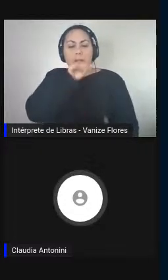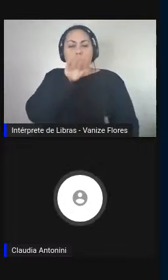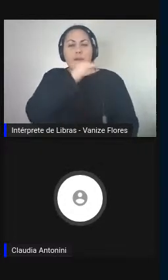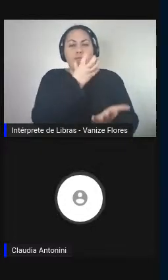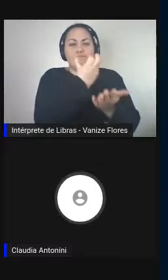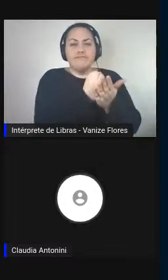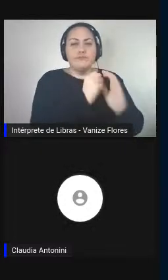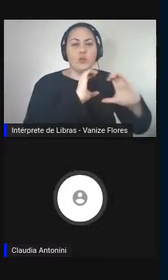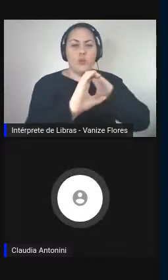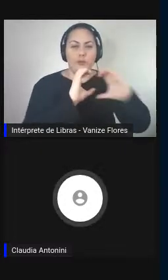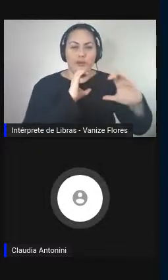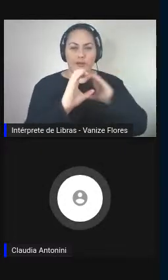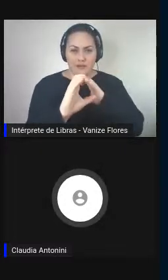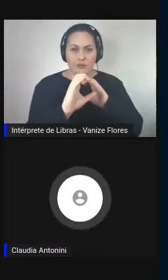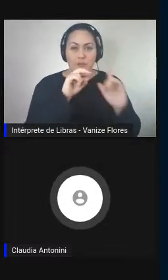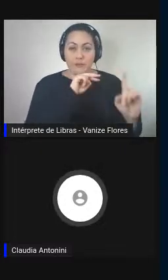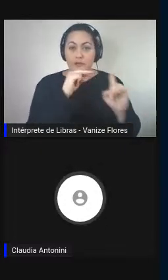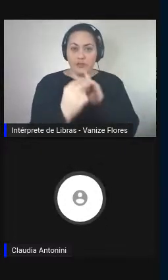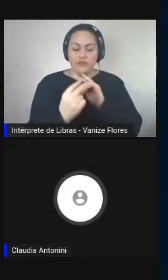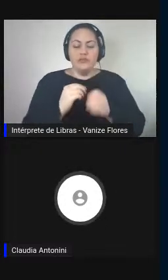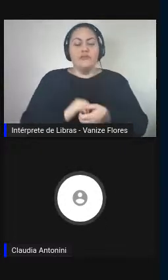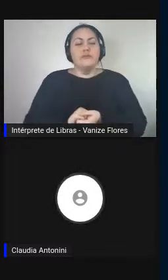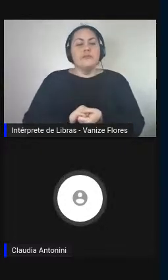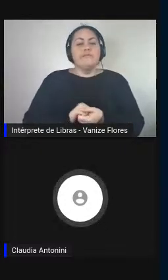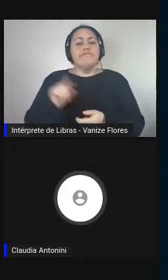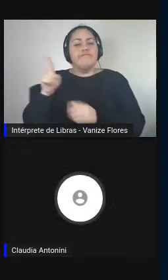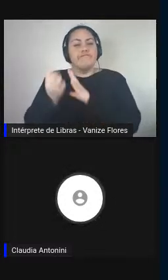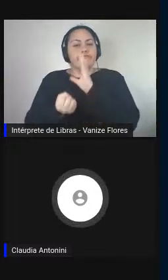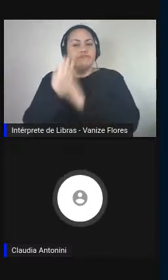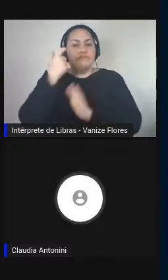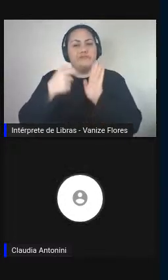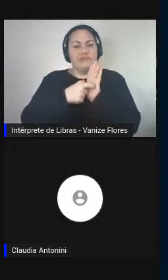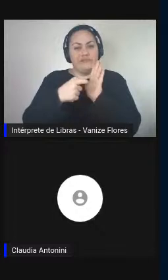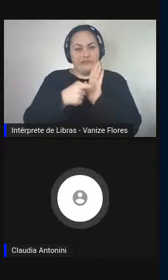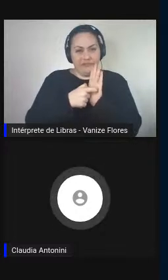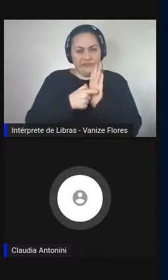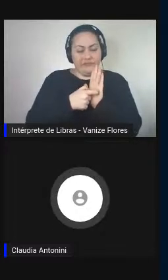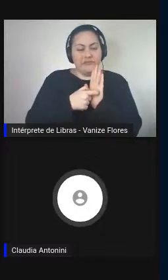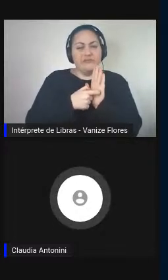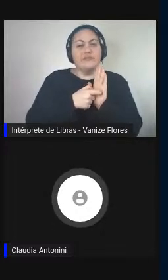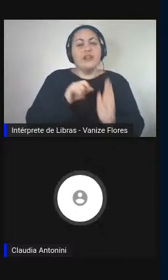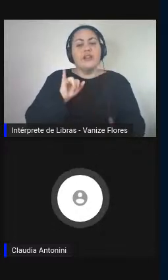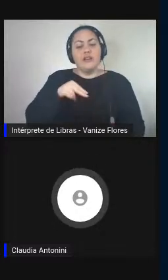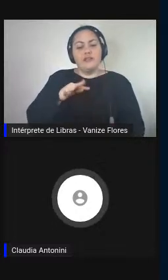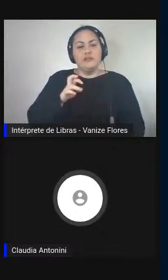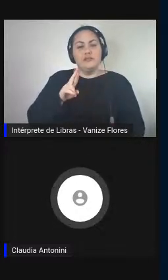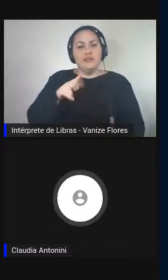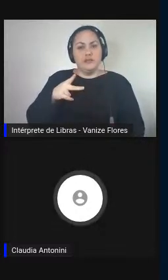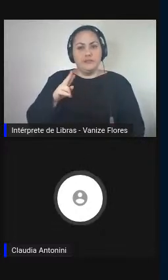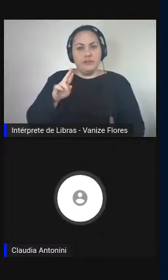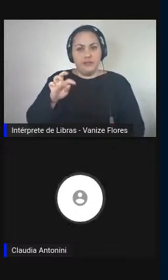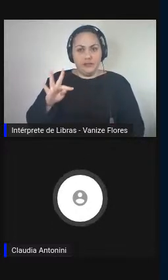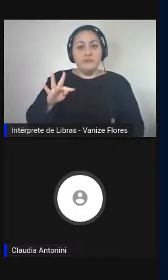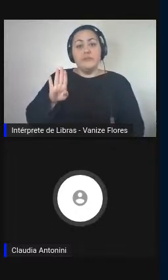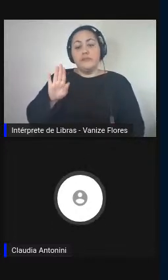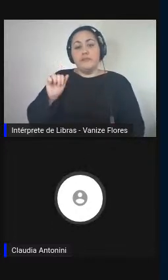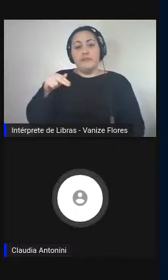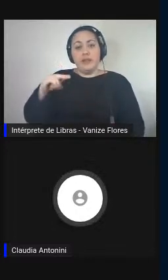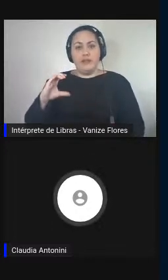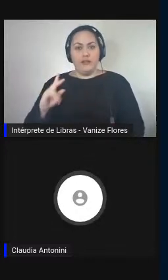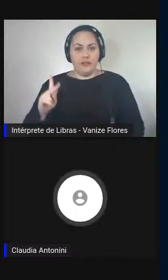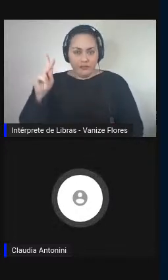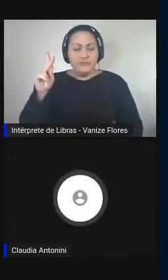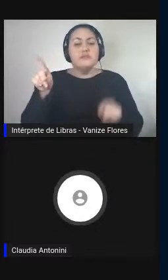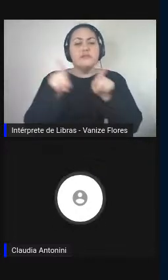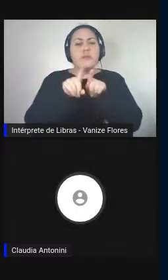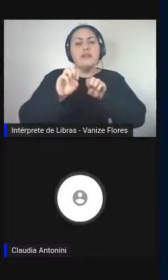comunicativa. É o fundador do software Interpret Bank, também ensina tecnologias da linguagem no centro de